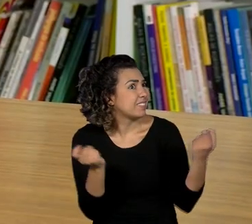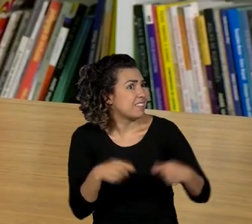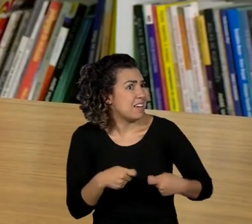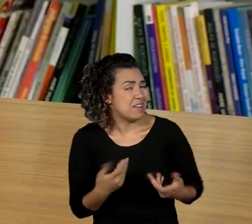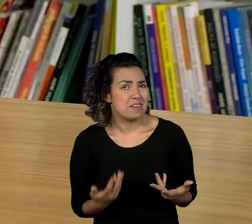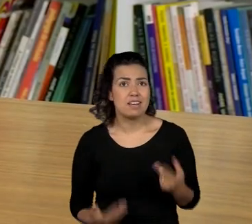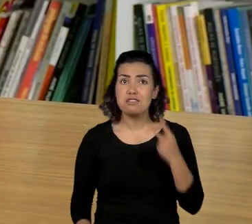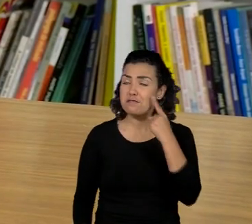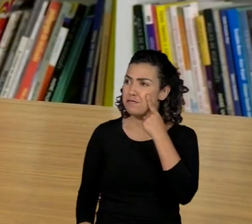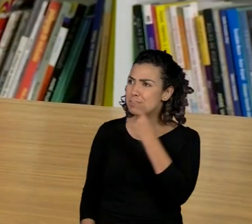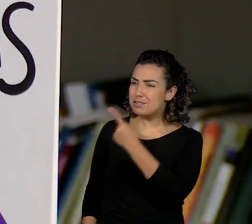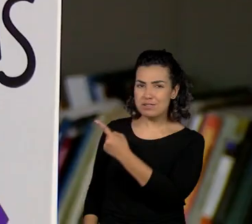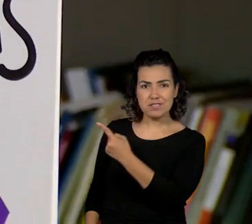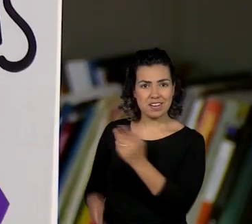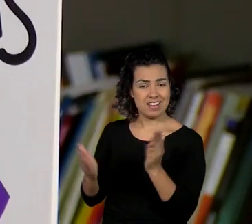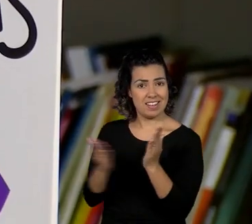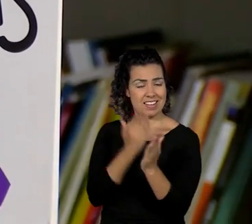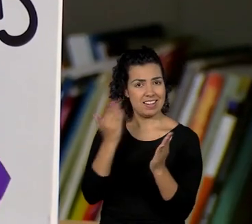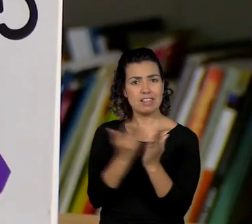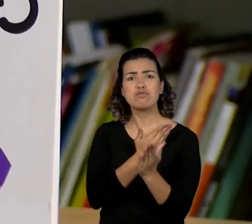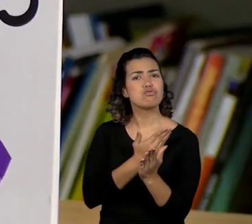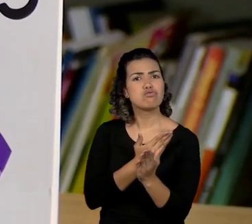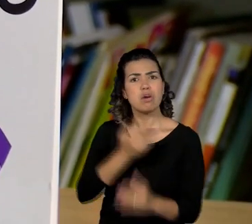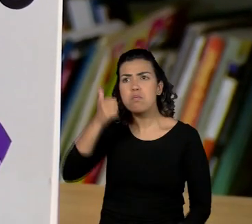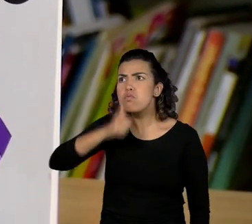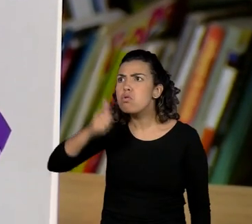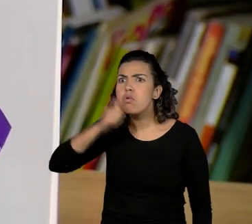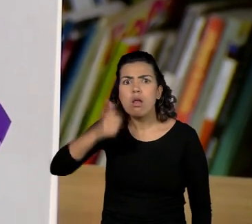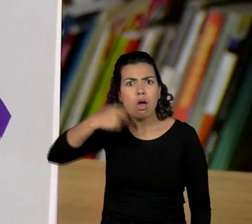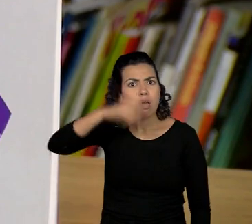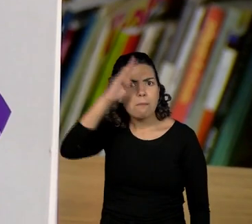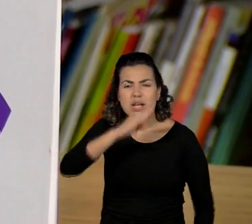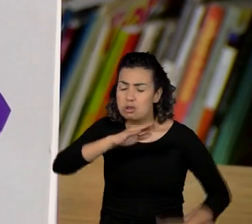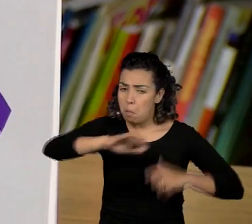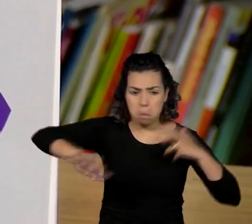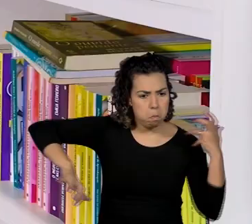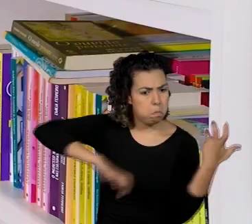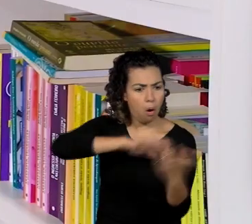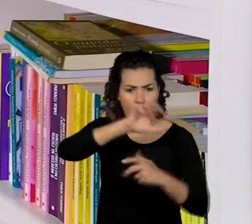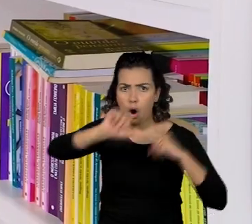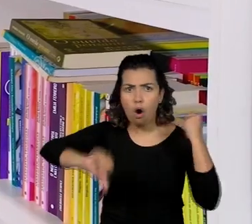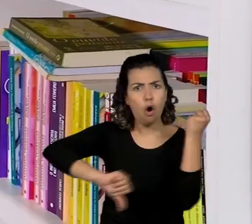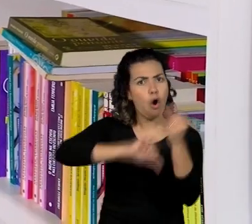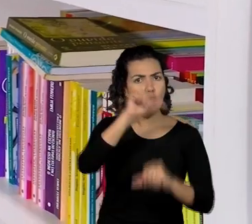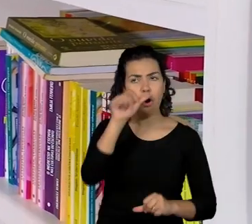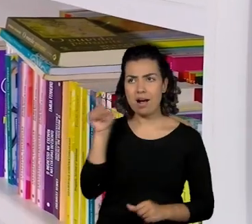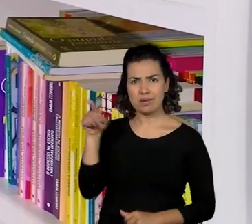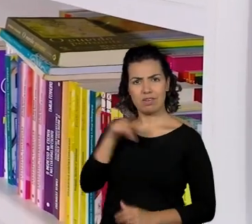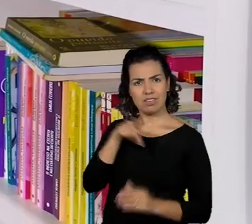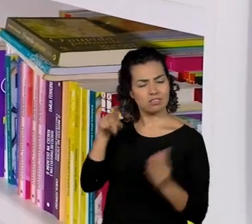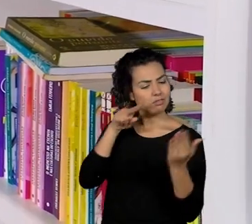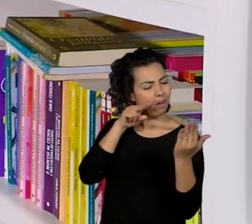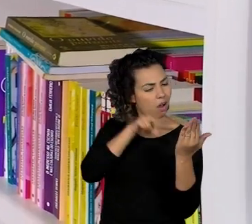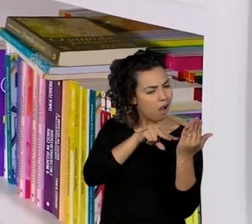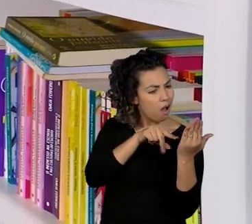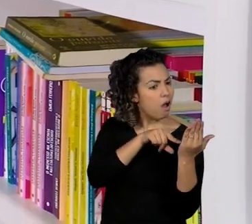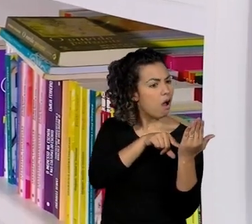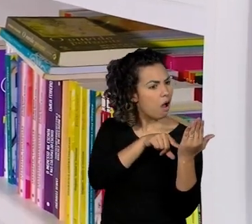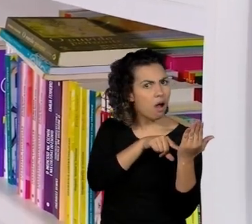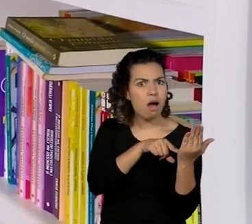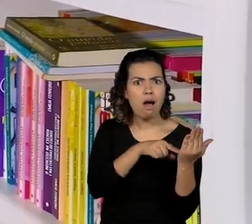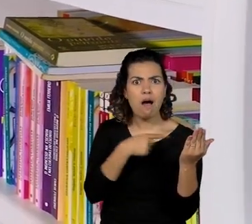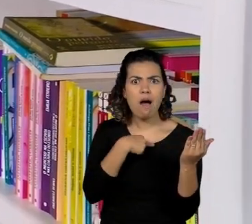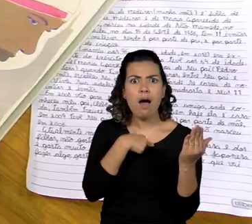O livro Mulheres que Revolucionaram o Brasil inspirou a professora Karina para criar o projeto voltado para a realidade